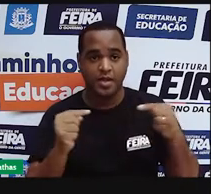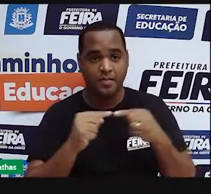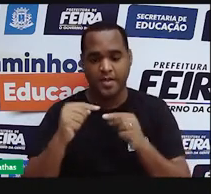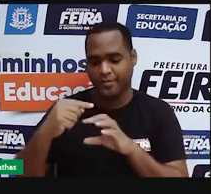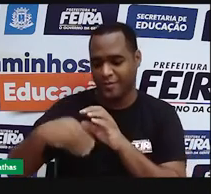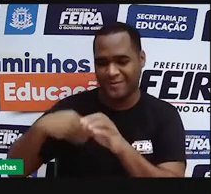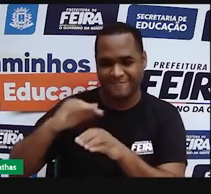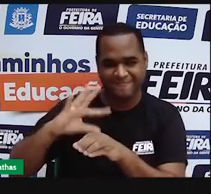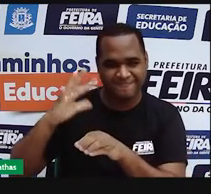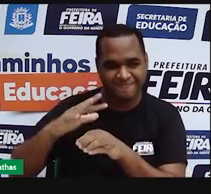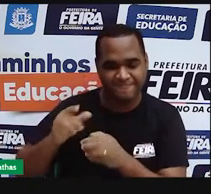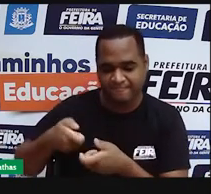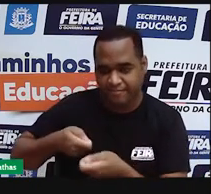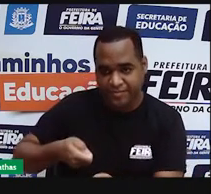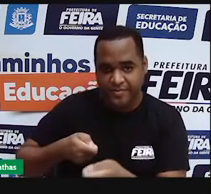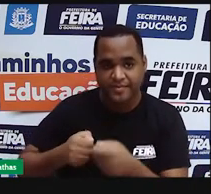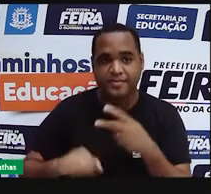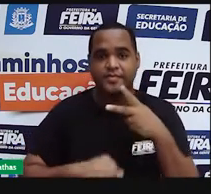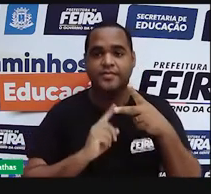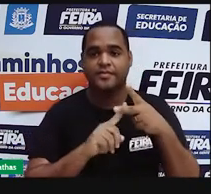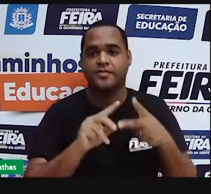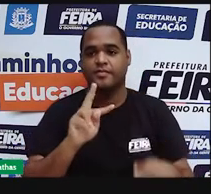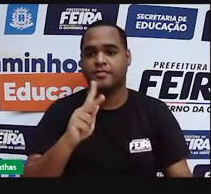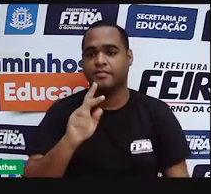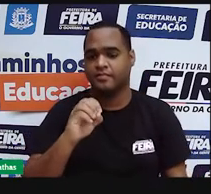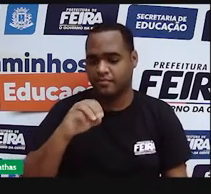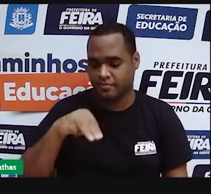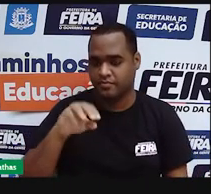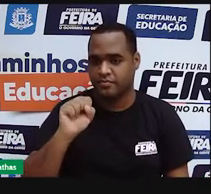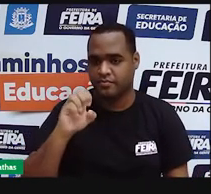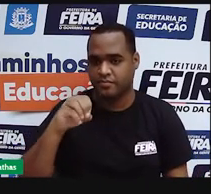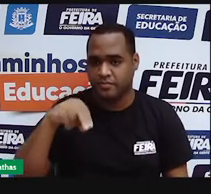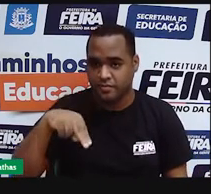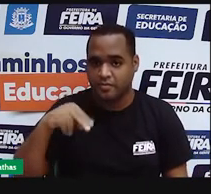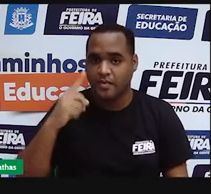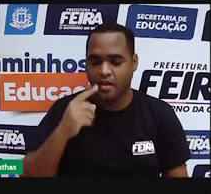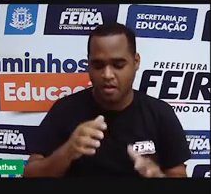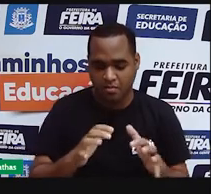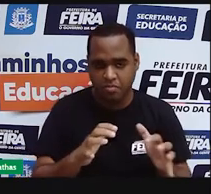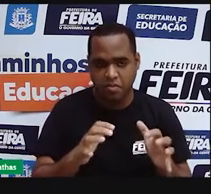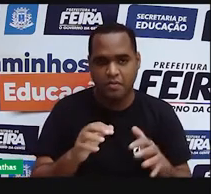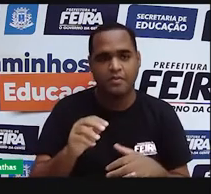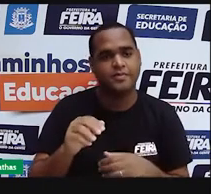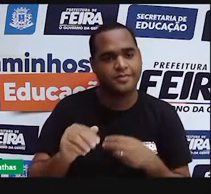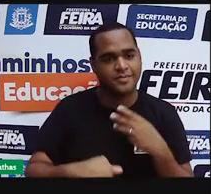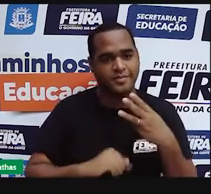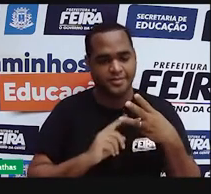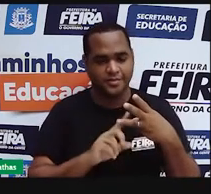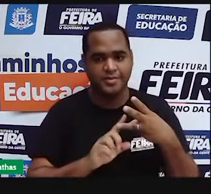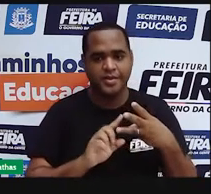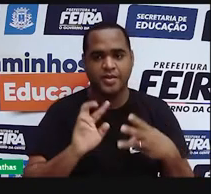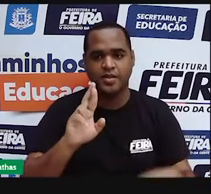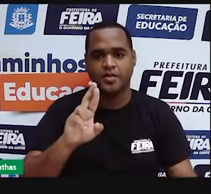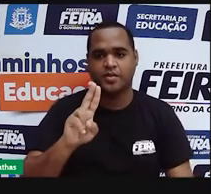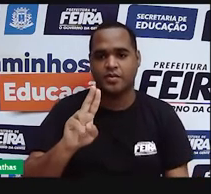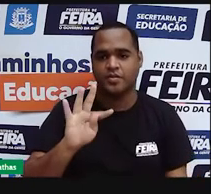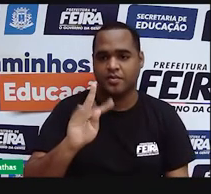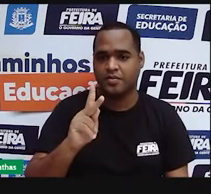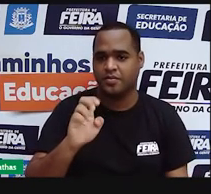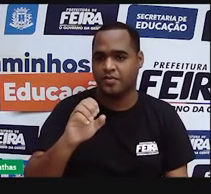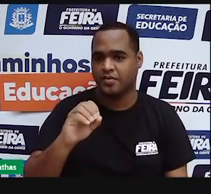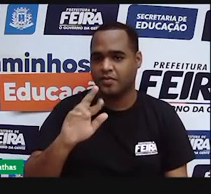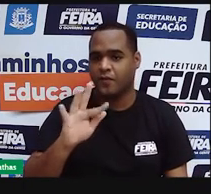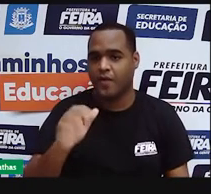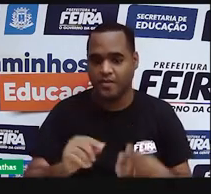bilhar, o modelo atômico de Thomson, que é o modelo do pudim de passas, o de Rutherford e o de Bohr, que a gente ainda não falou